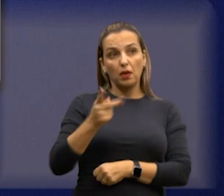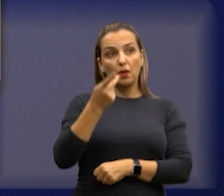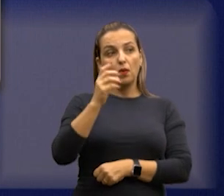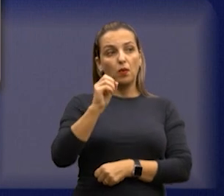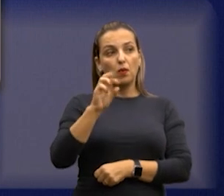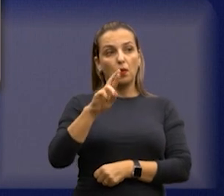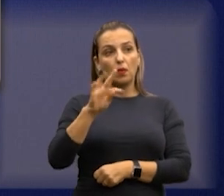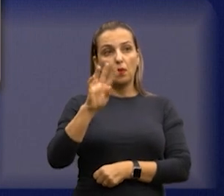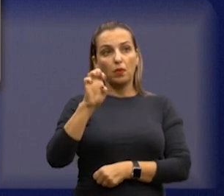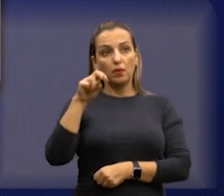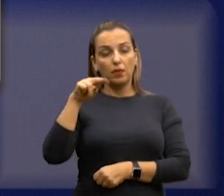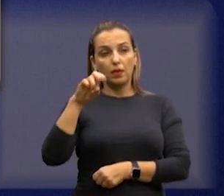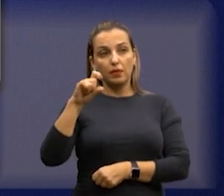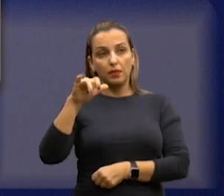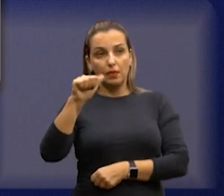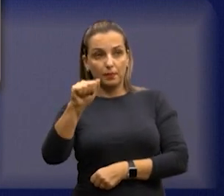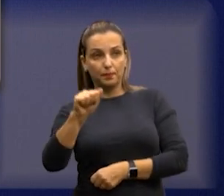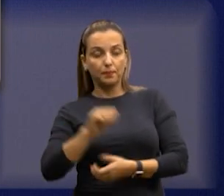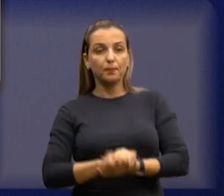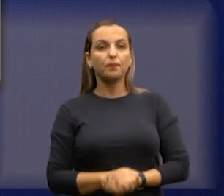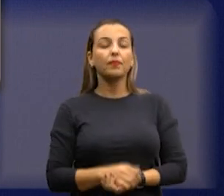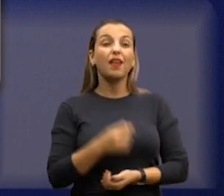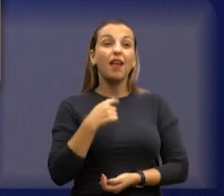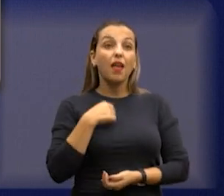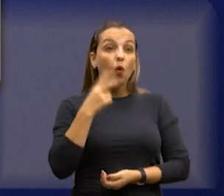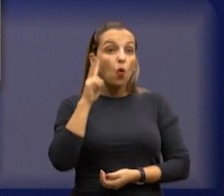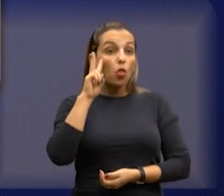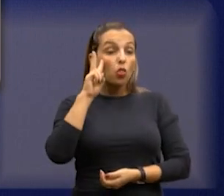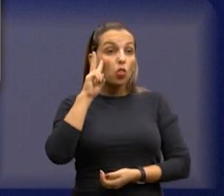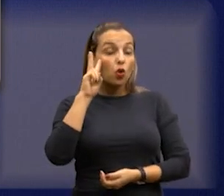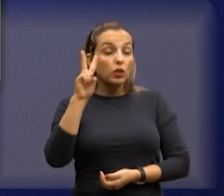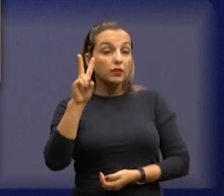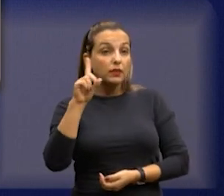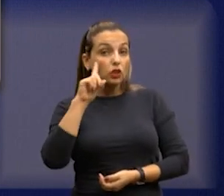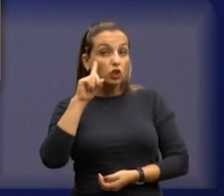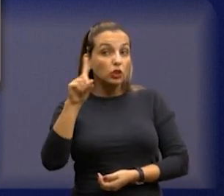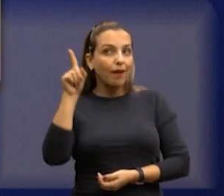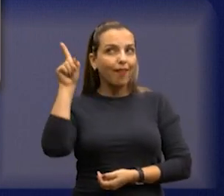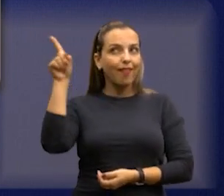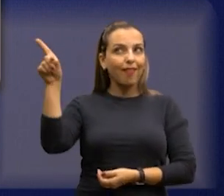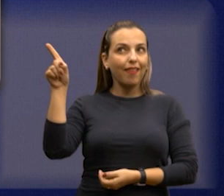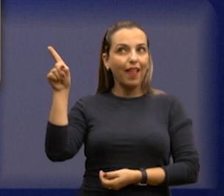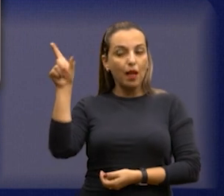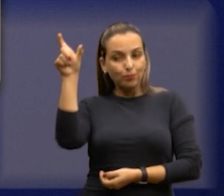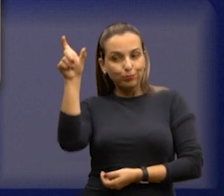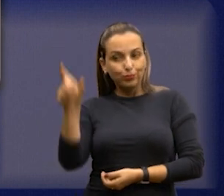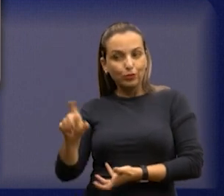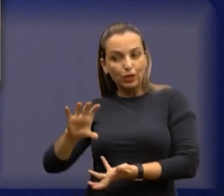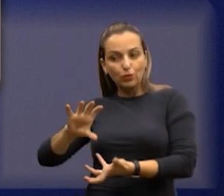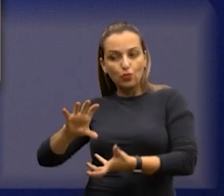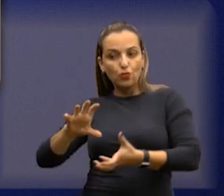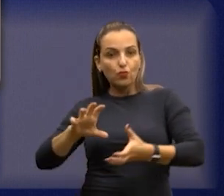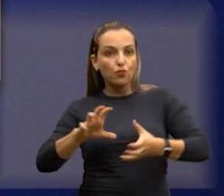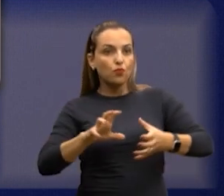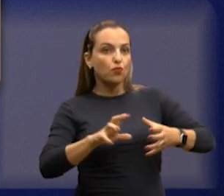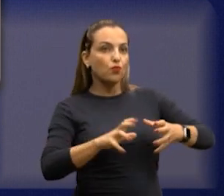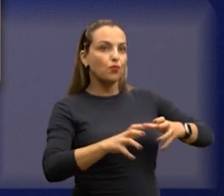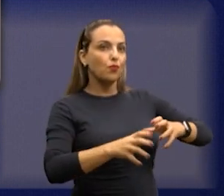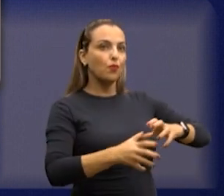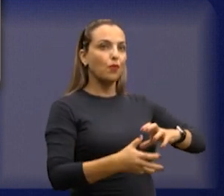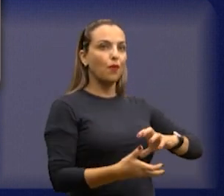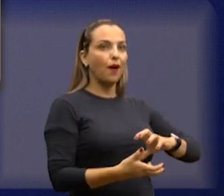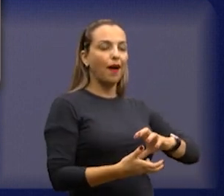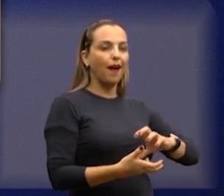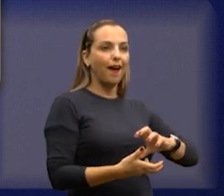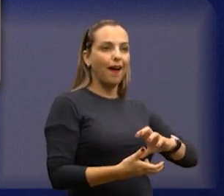Hortência comendo lixo, eu fiquei dois dias lá no Hortência para transformar esse homem nessa outra foto aí, dá uma